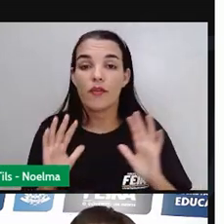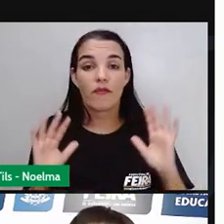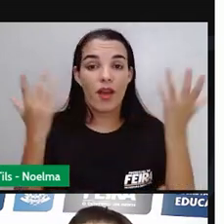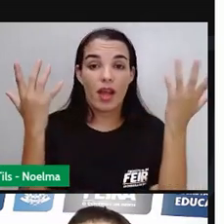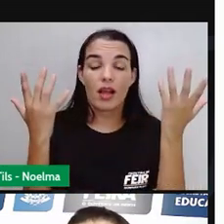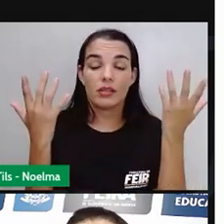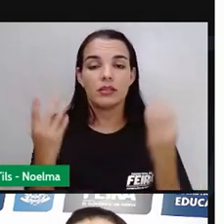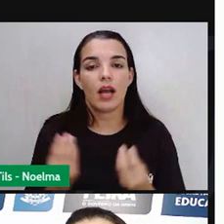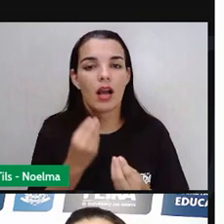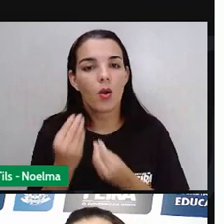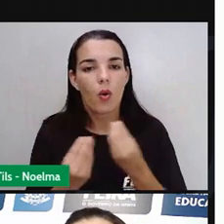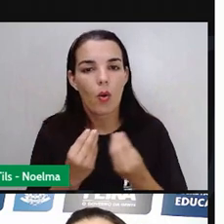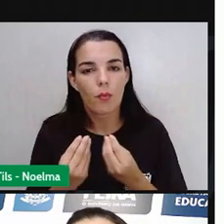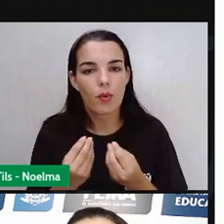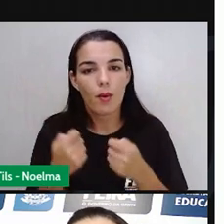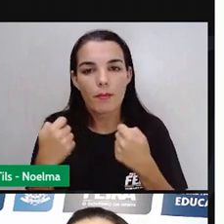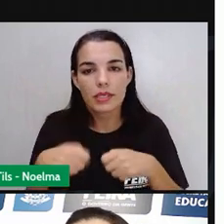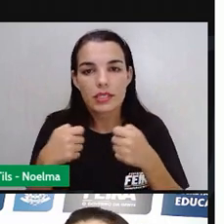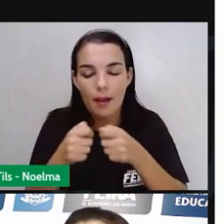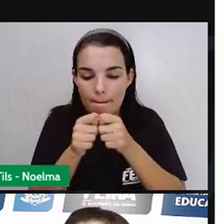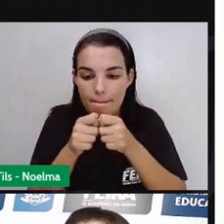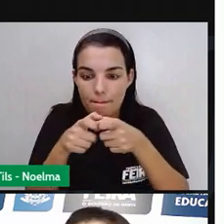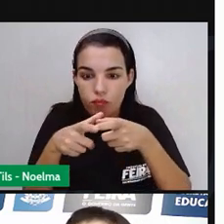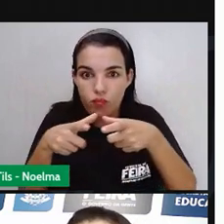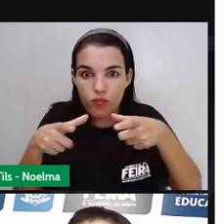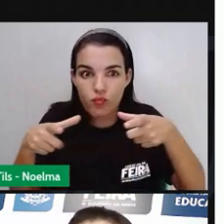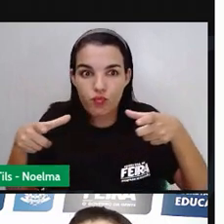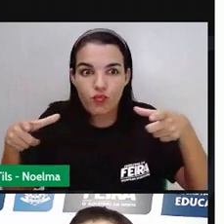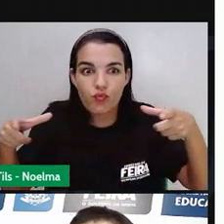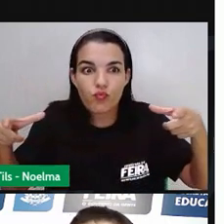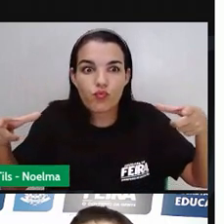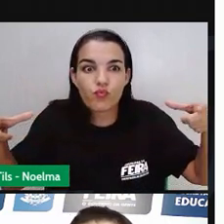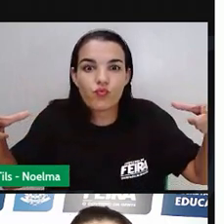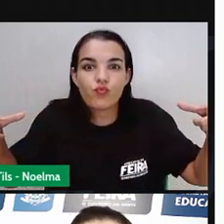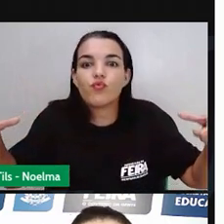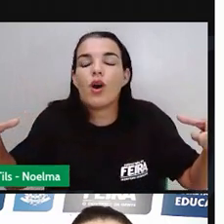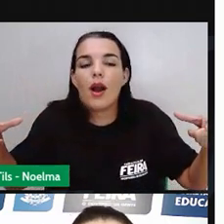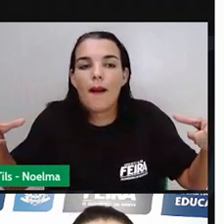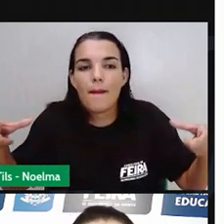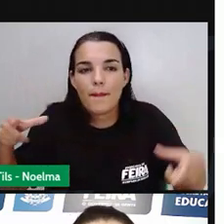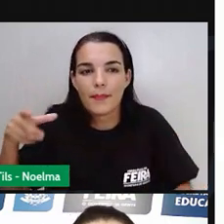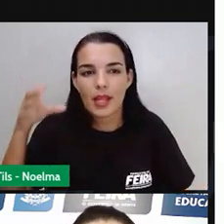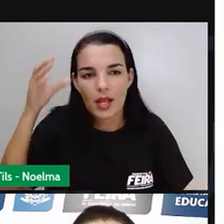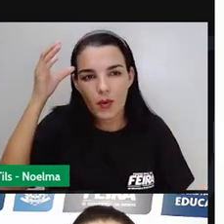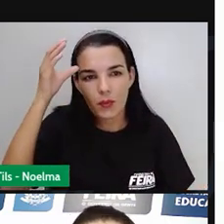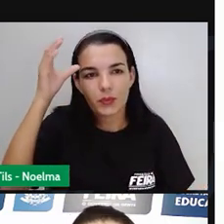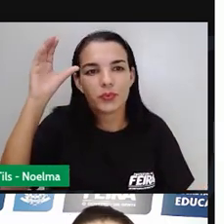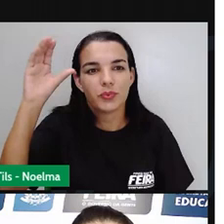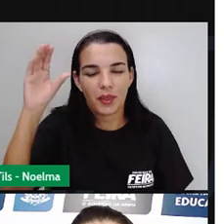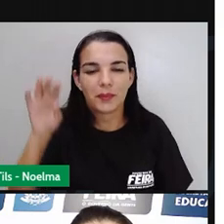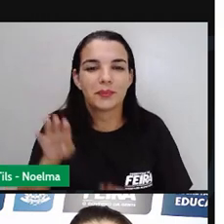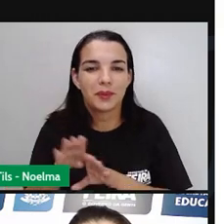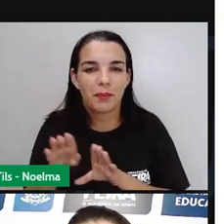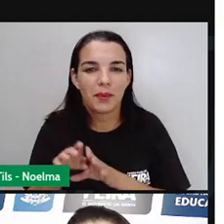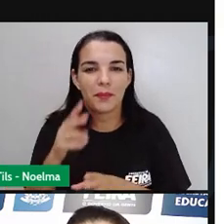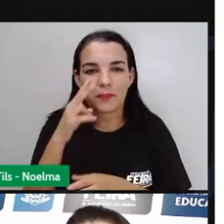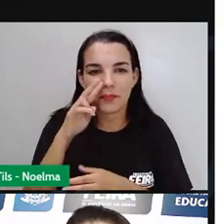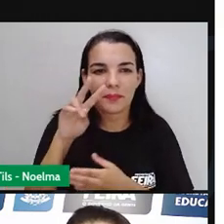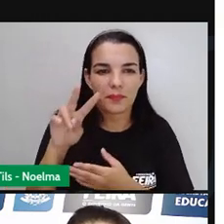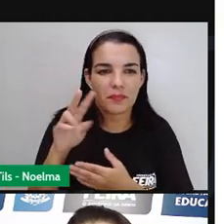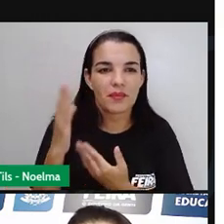multirracial, foi se tornando aí multicultural também. E aí nós temos um mapa que,